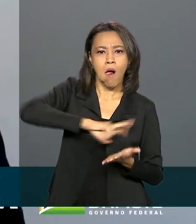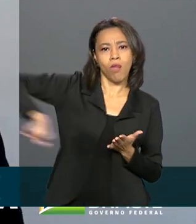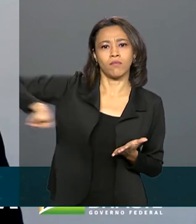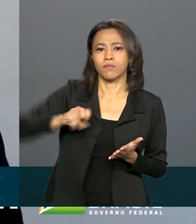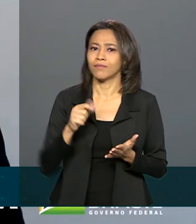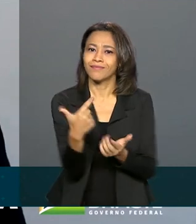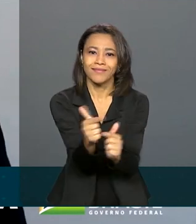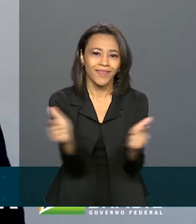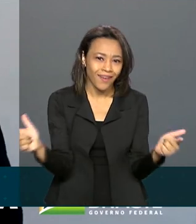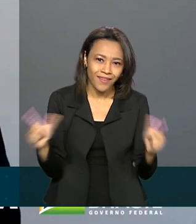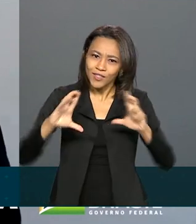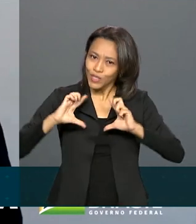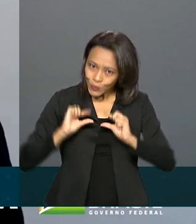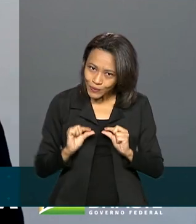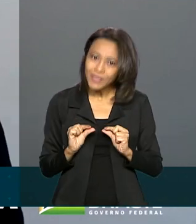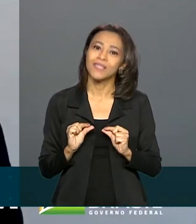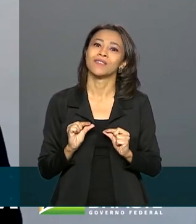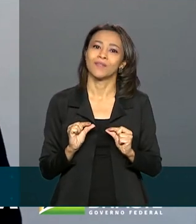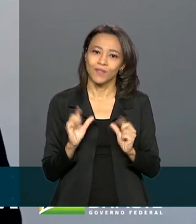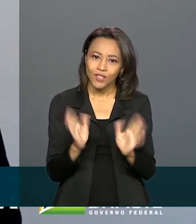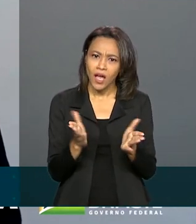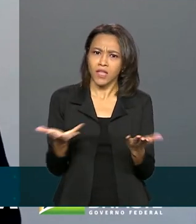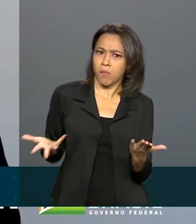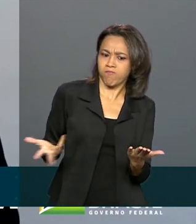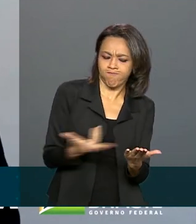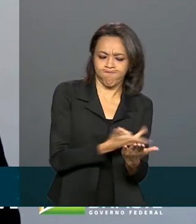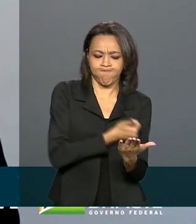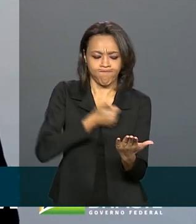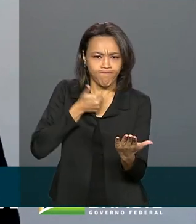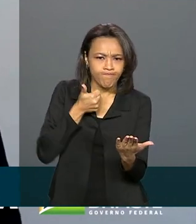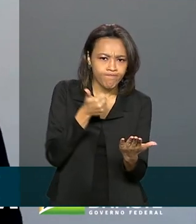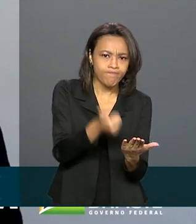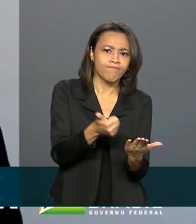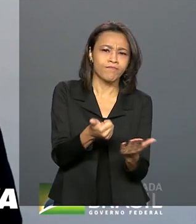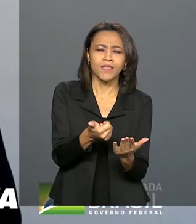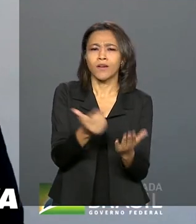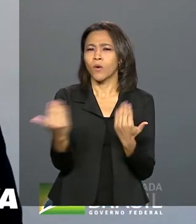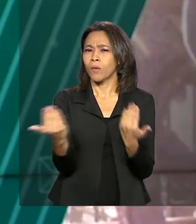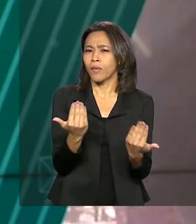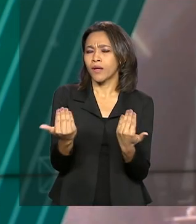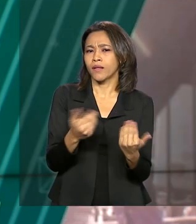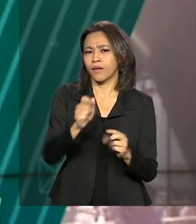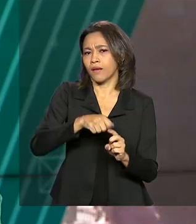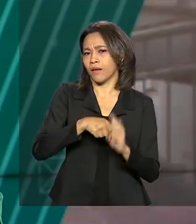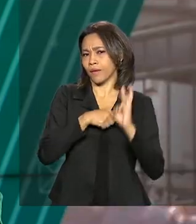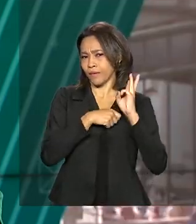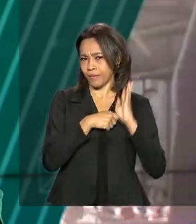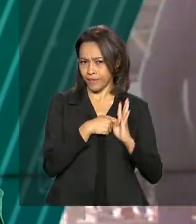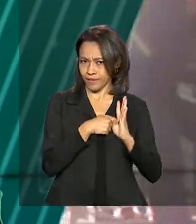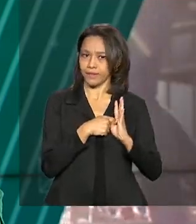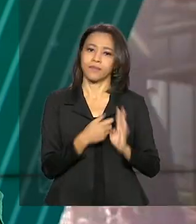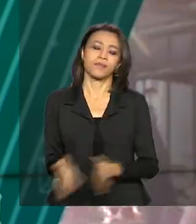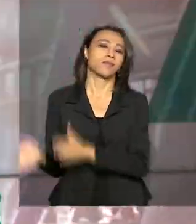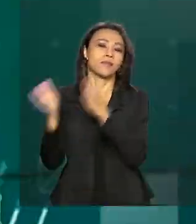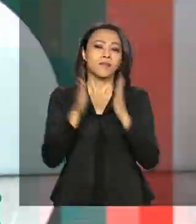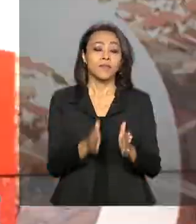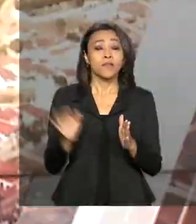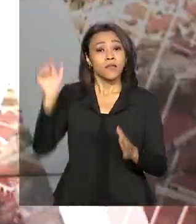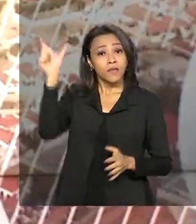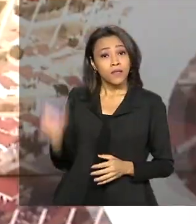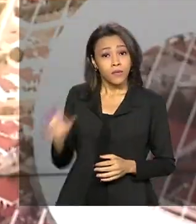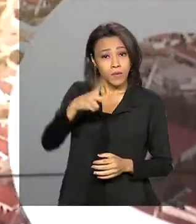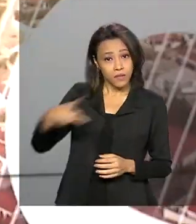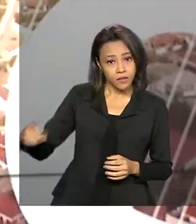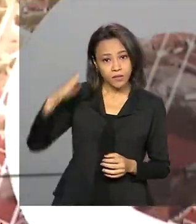hoje muito mais eficientes do que estávamos há quatro meses. O presidente Jair Bolsonaro